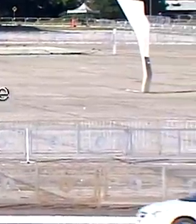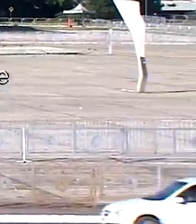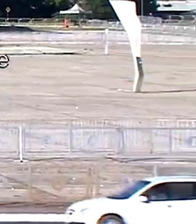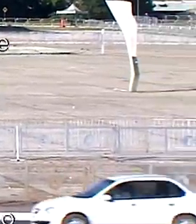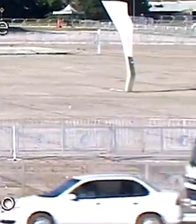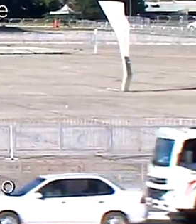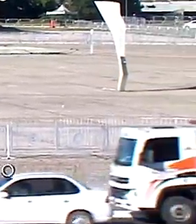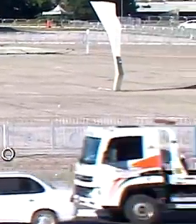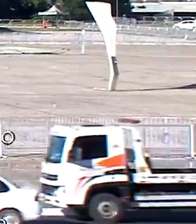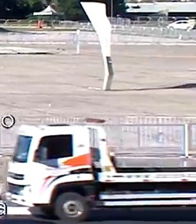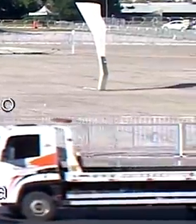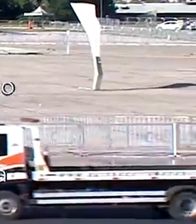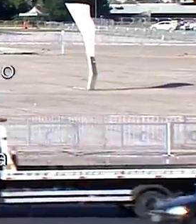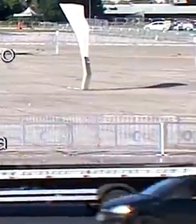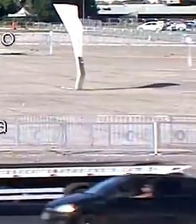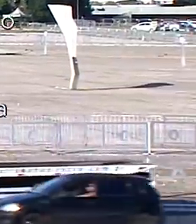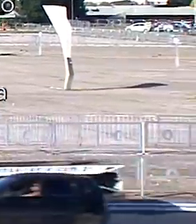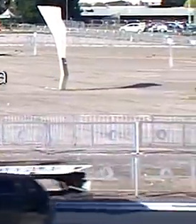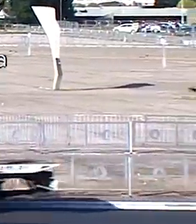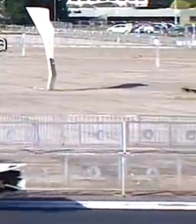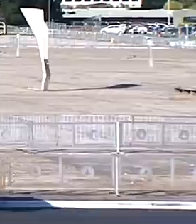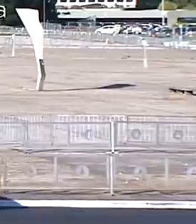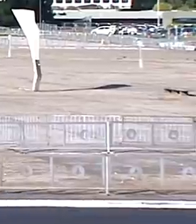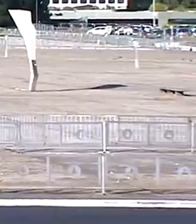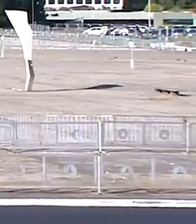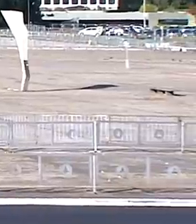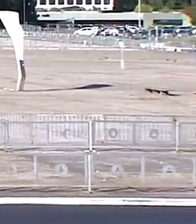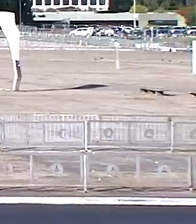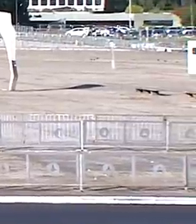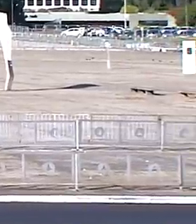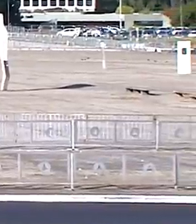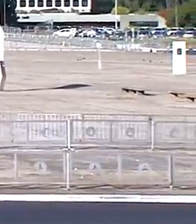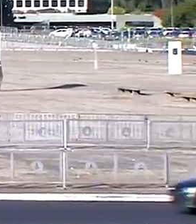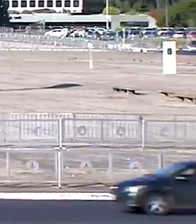E a gente fica por aqui.